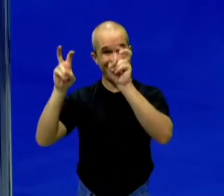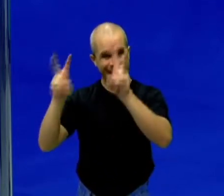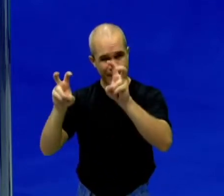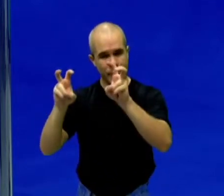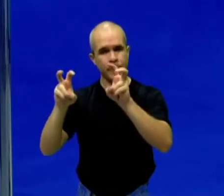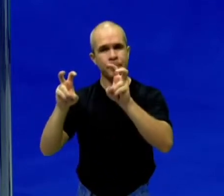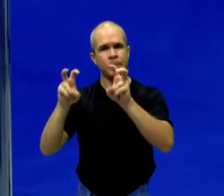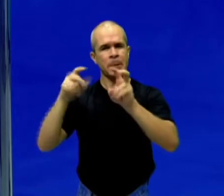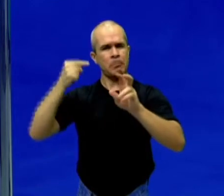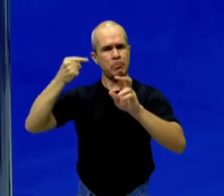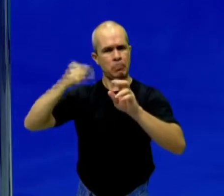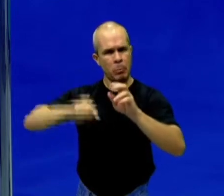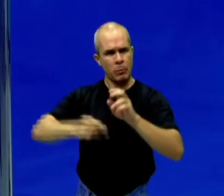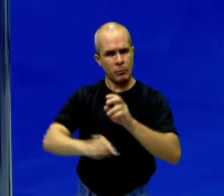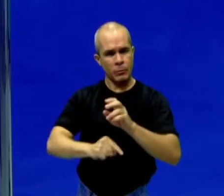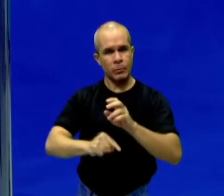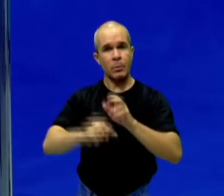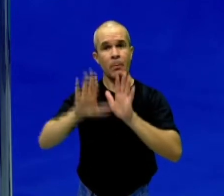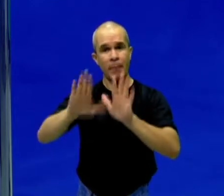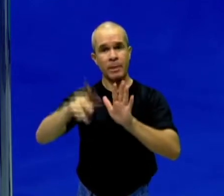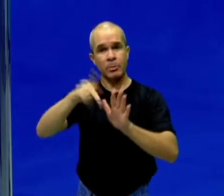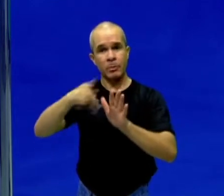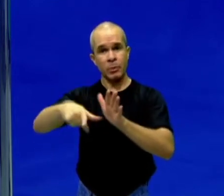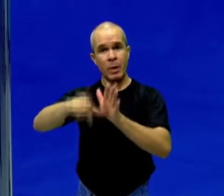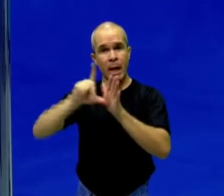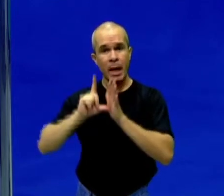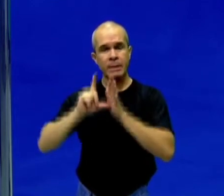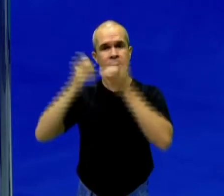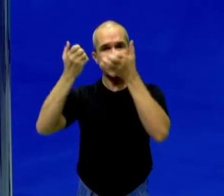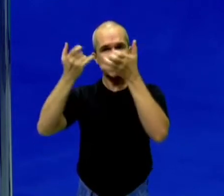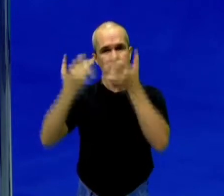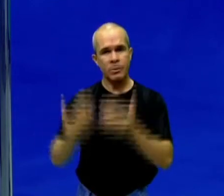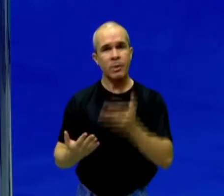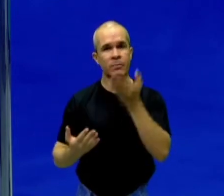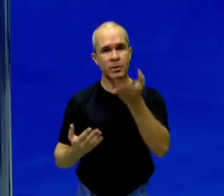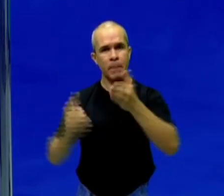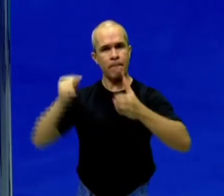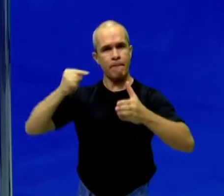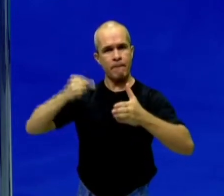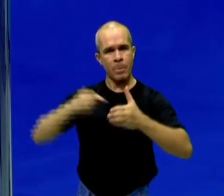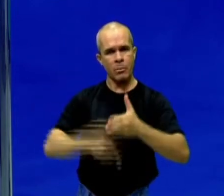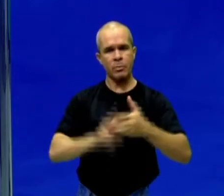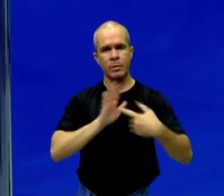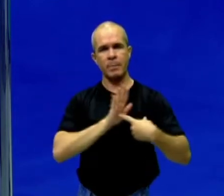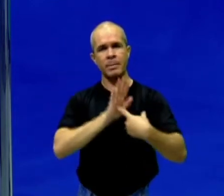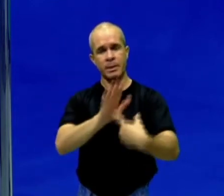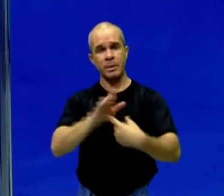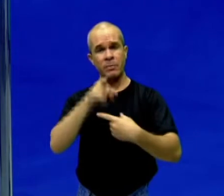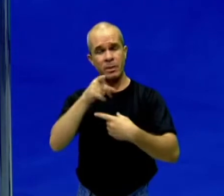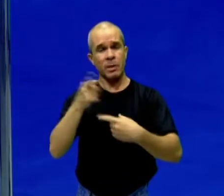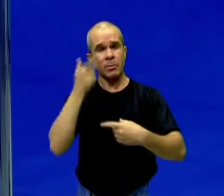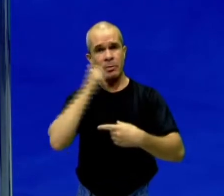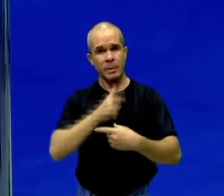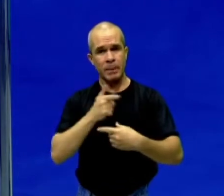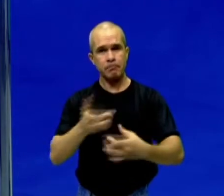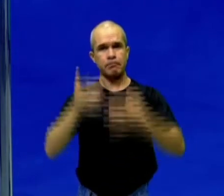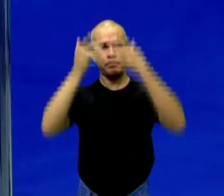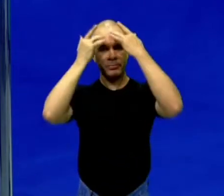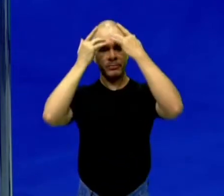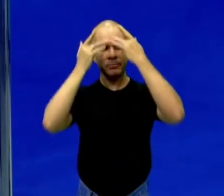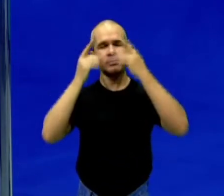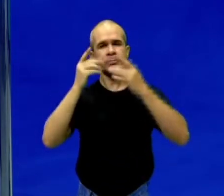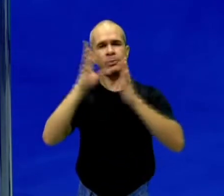professor trabalhou anteriormente, para que você, aluno, possa fixar esse conteúdo. O